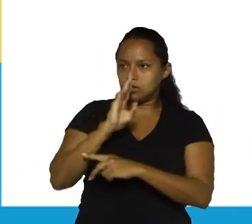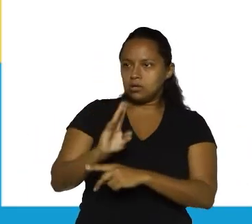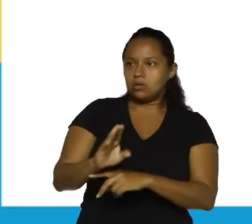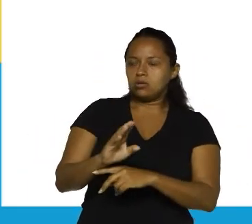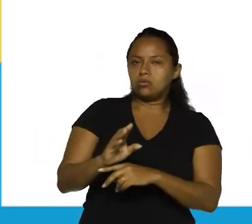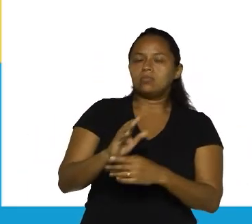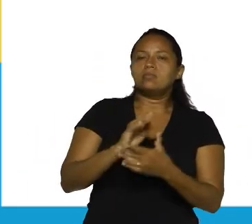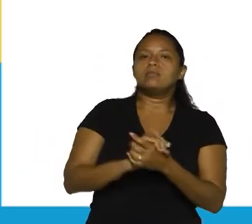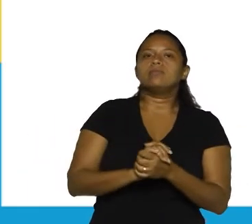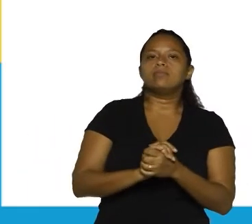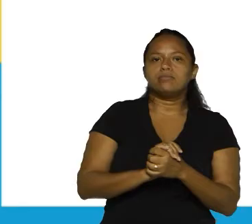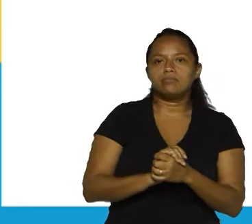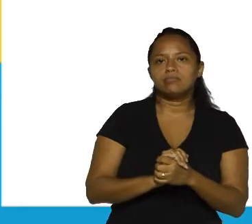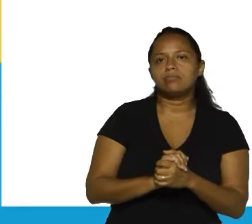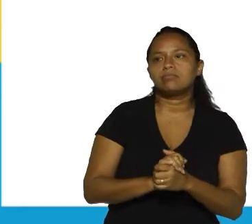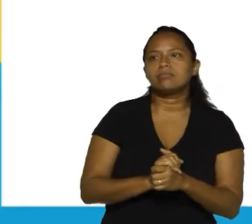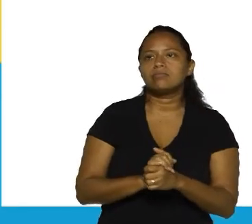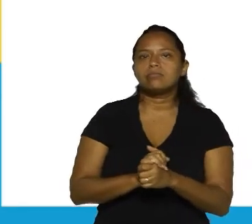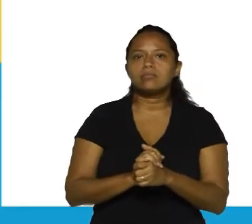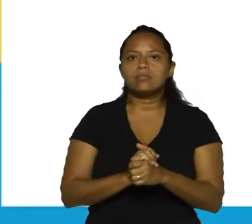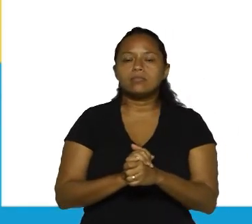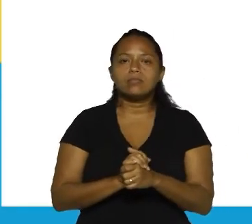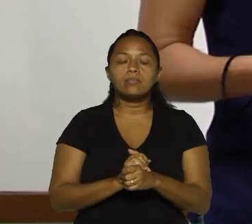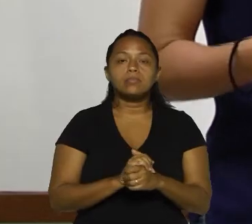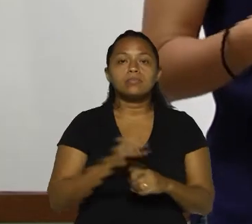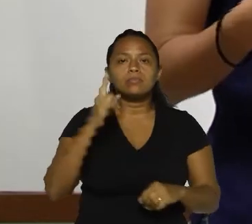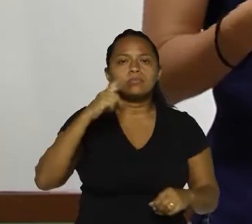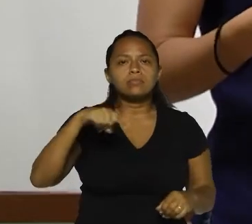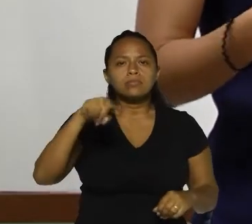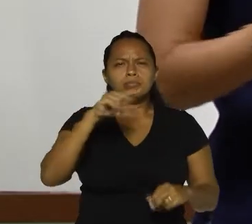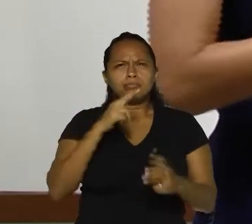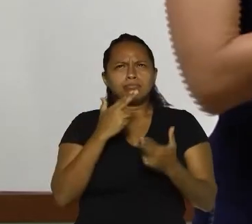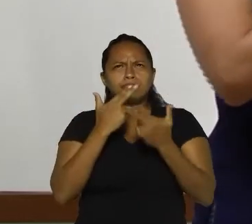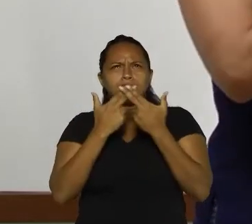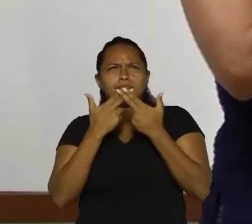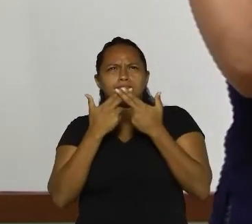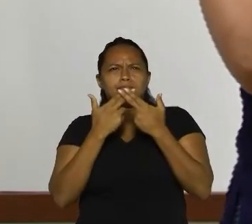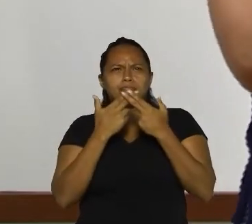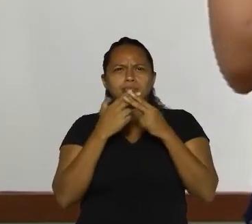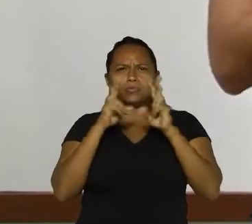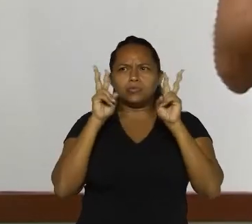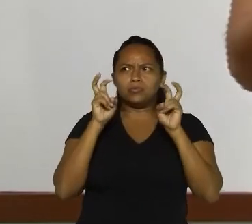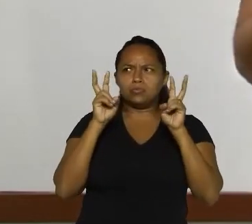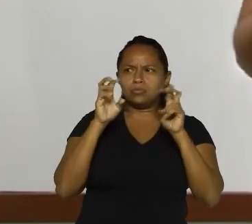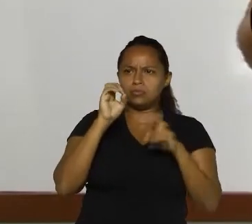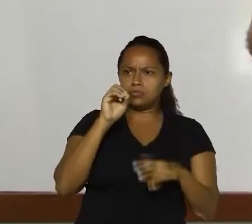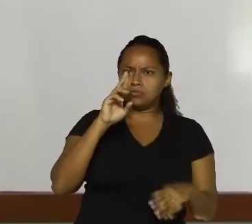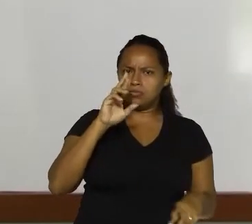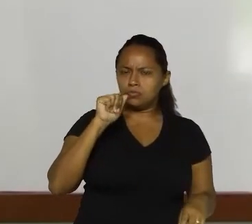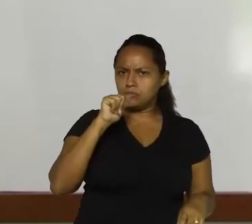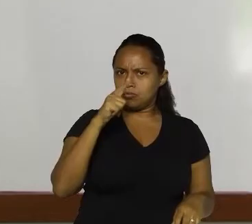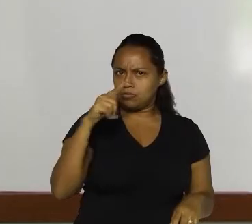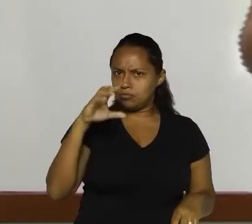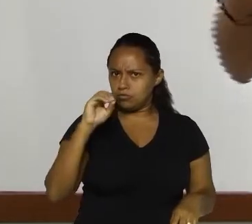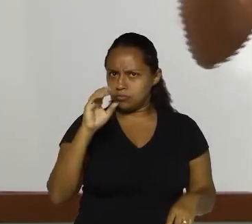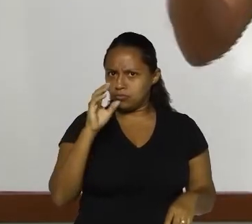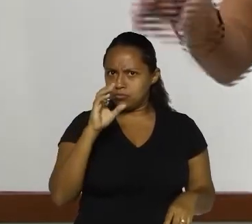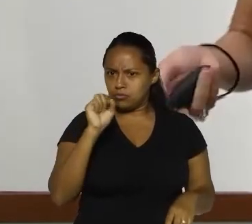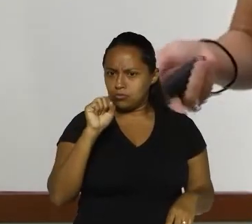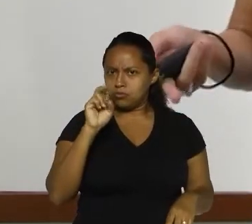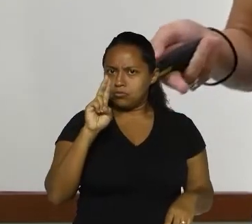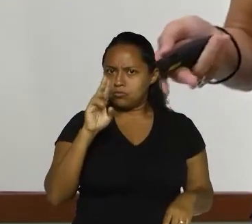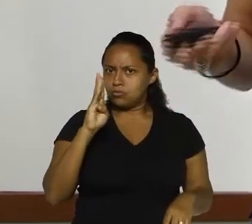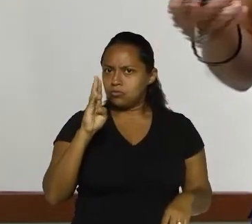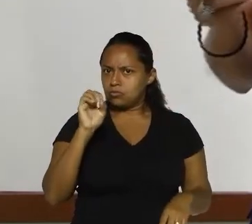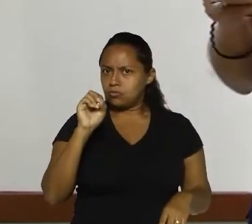objetiva direta. Para quem tem trauma com oração subordinada, as orações subordinadas recebem o